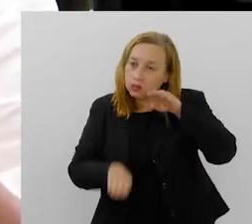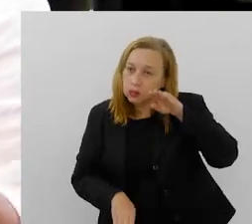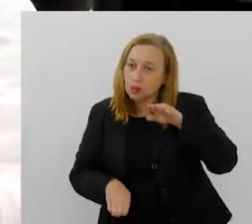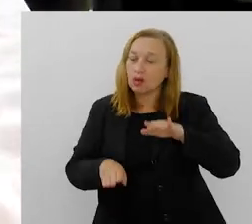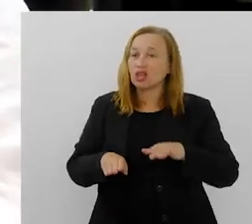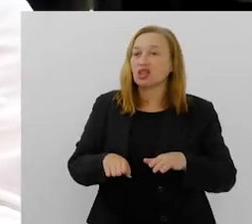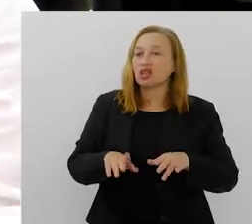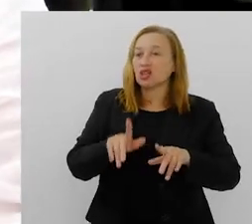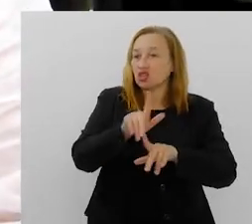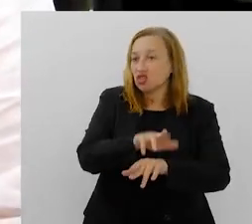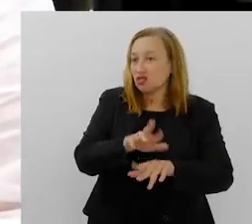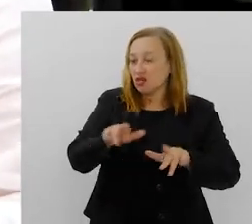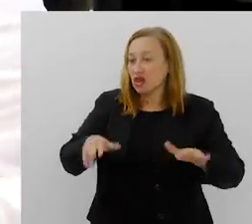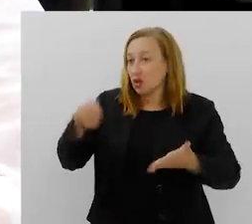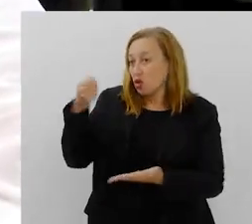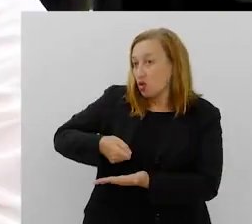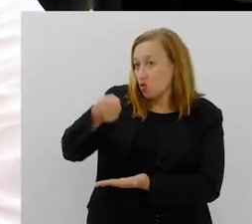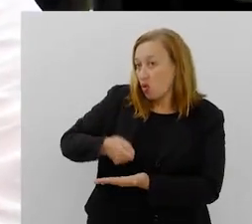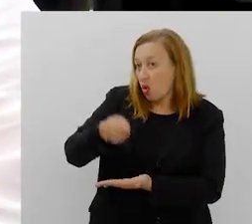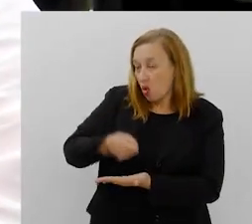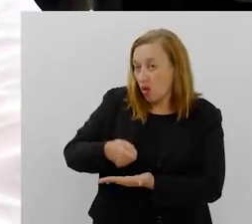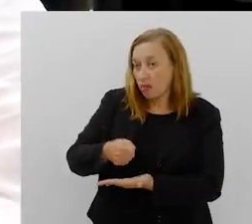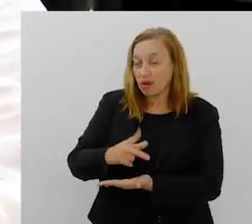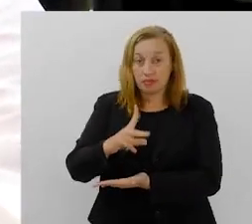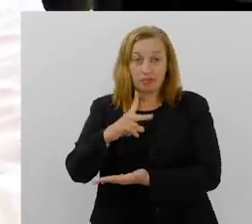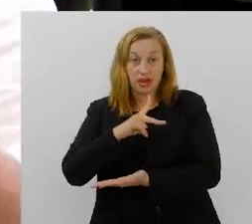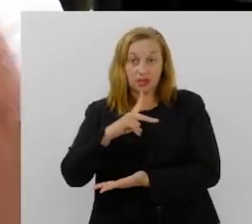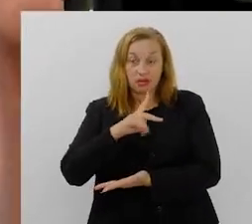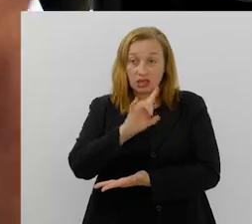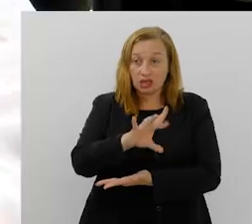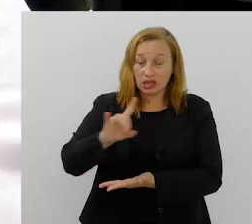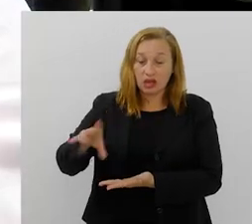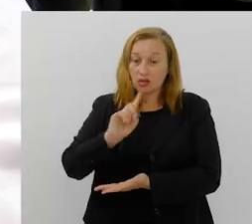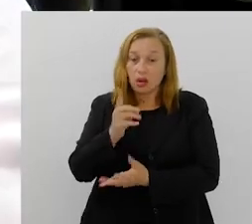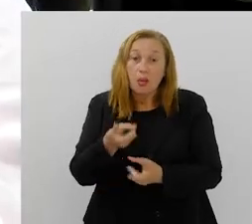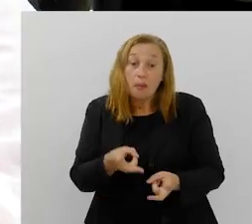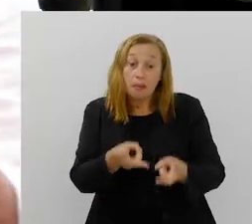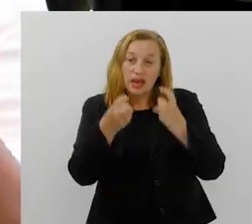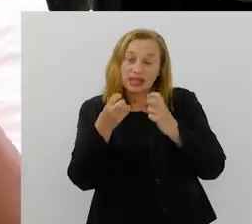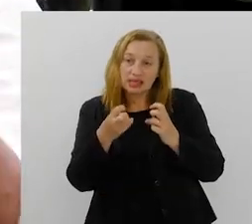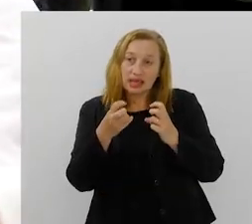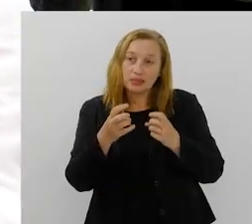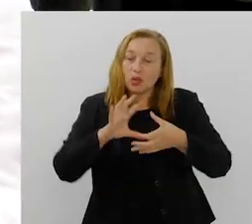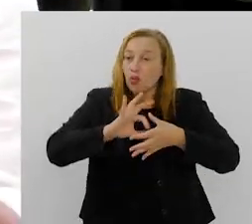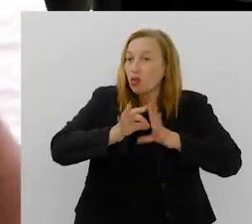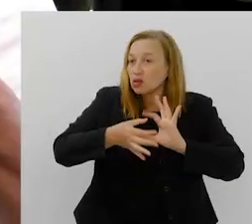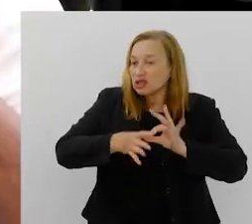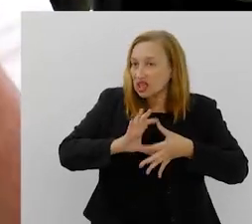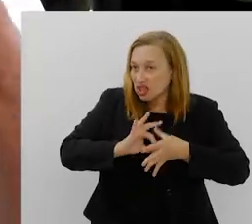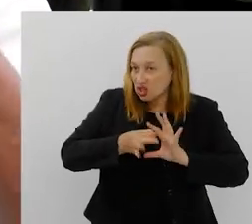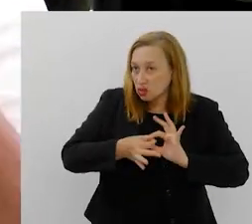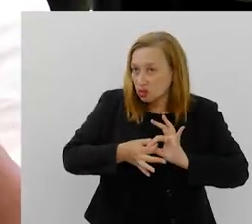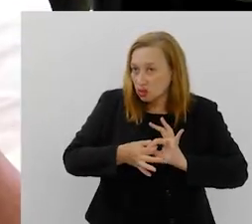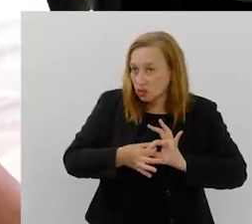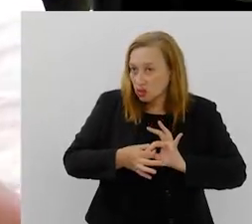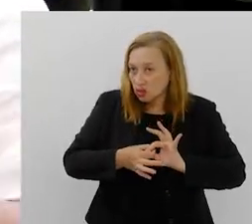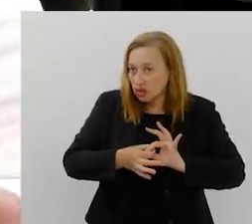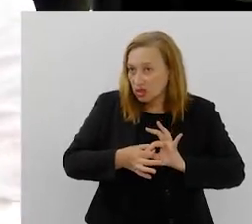cobra uma realização individual sem perceber que o contexto não possibilita essa